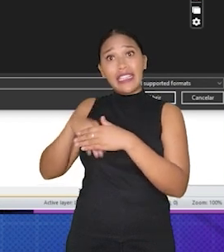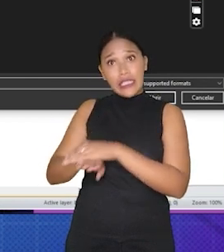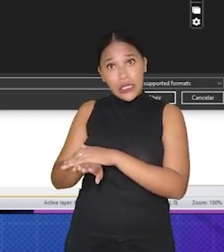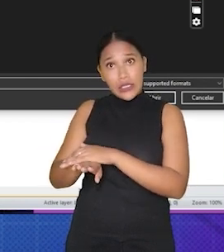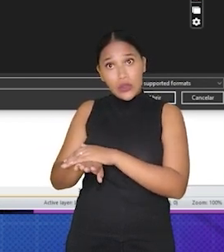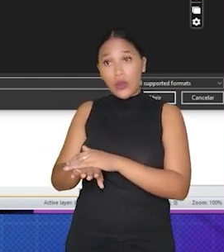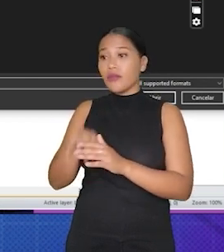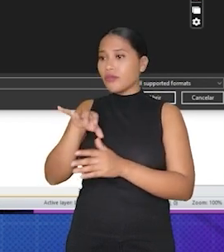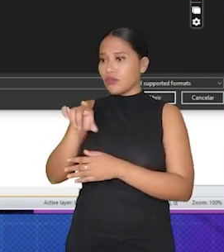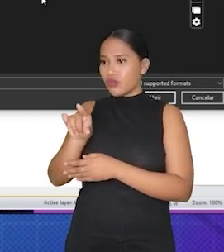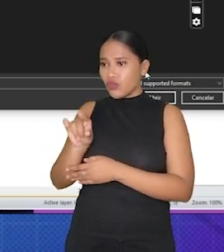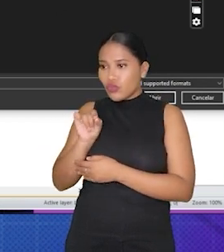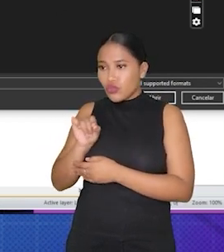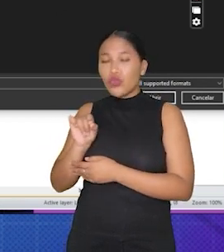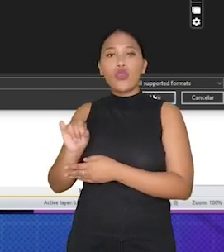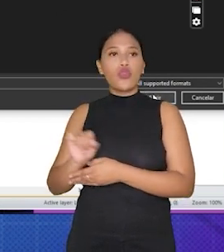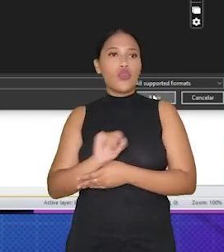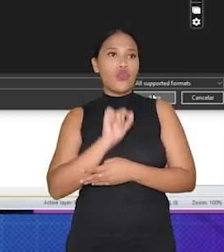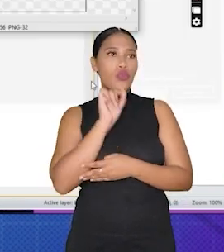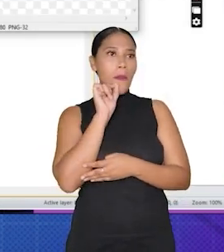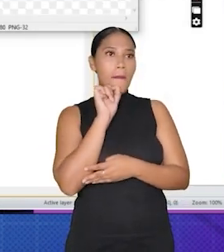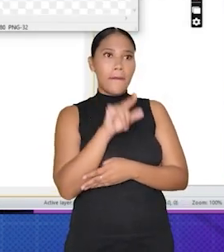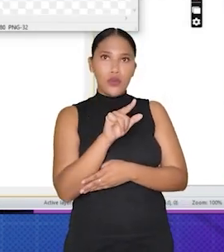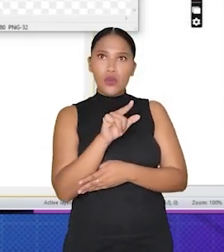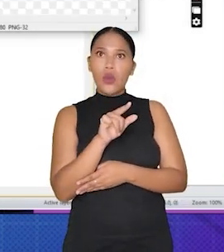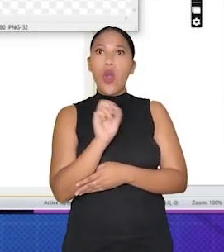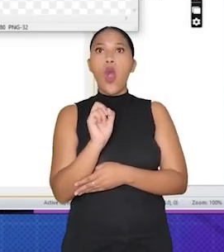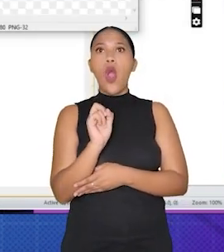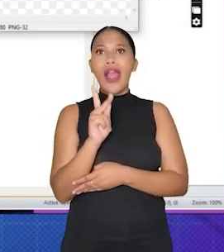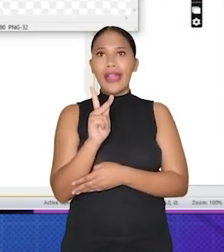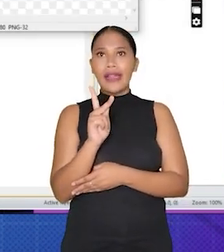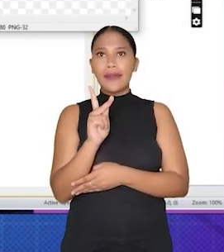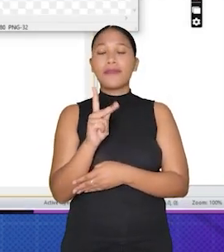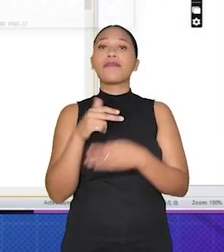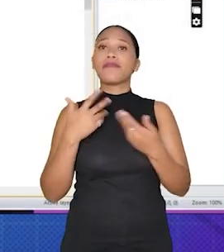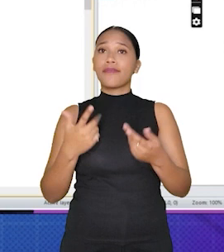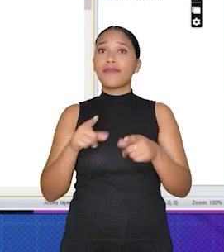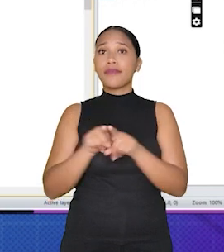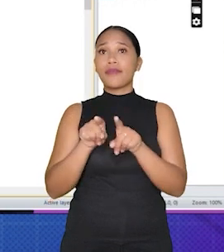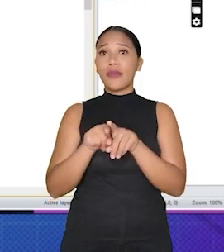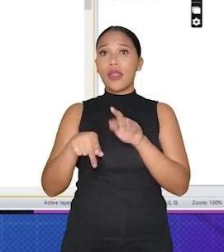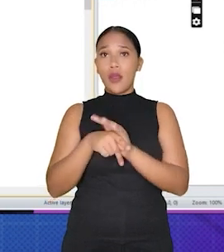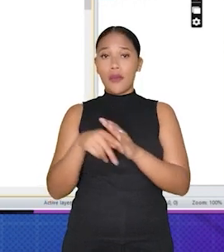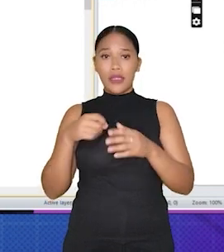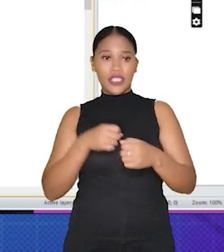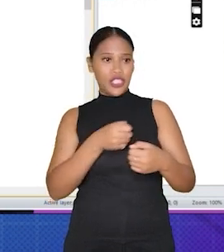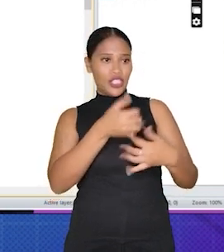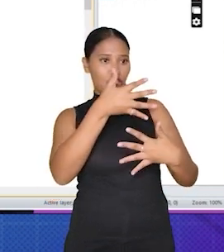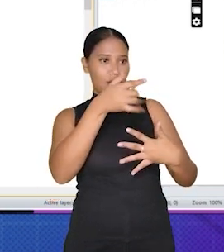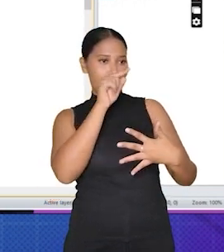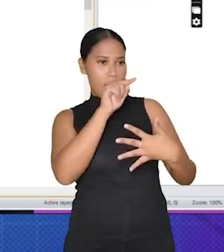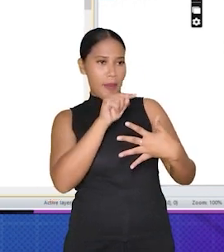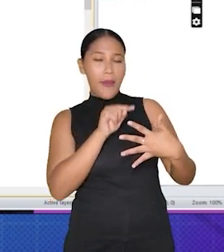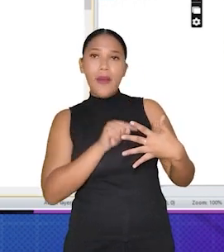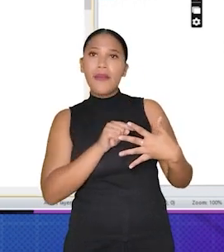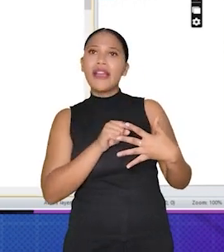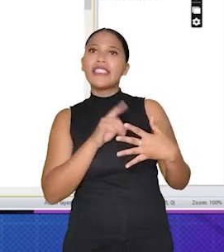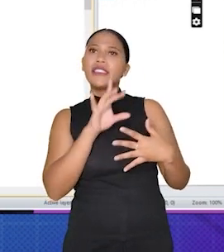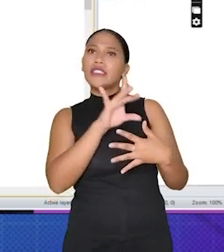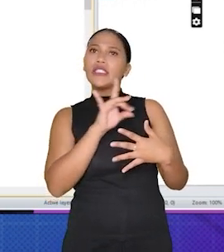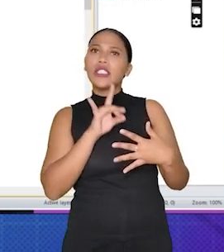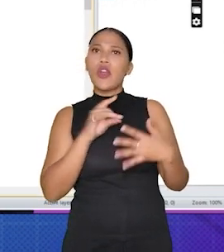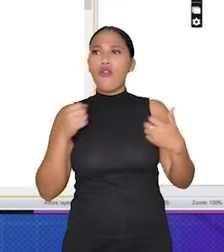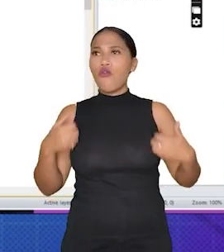Escolha o arquivo de imagem que deseje usar como fundo e clique em OK. Na janela Propriedades, defina as